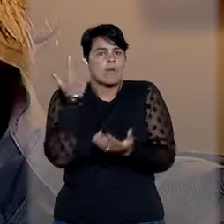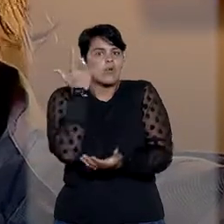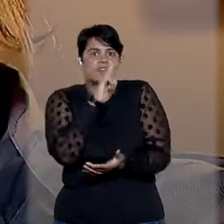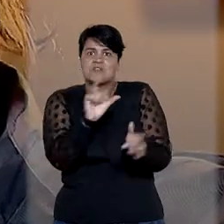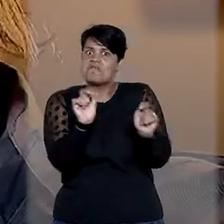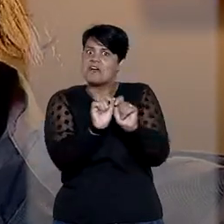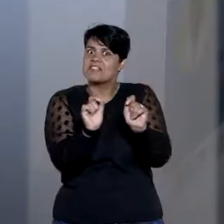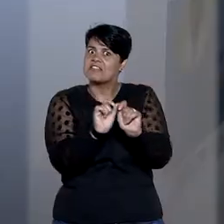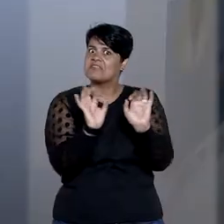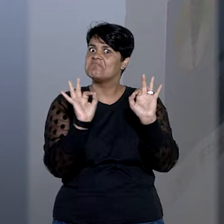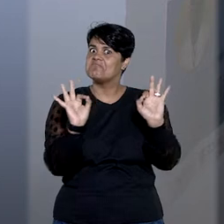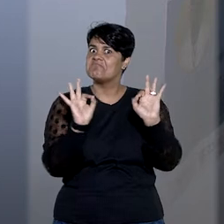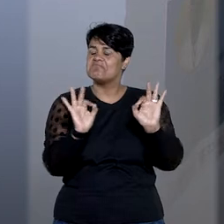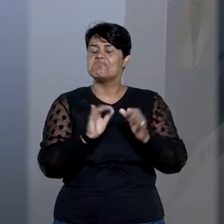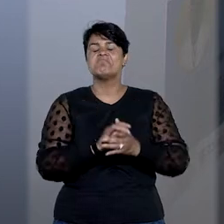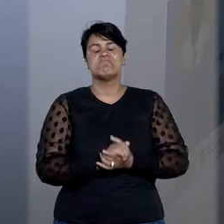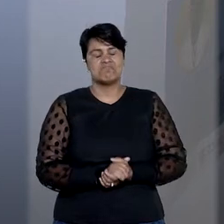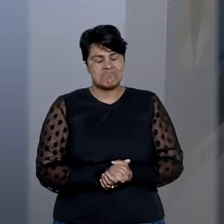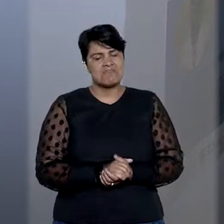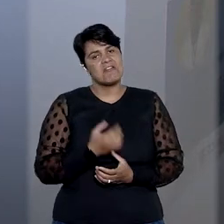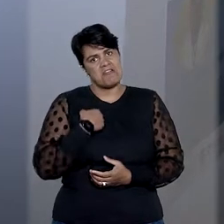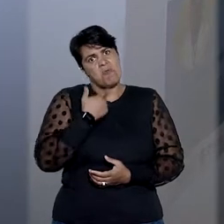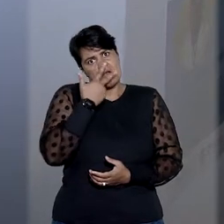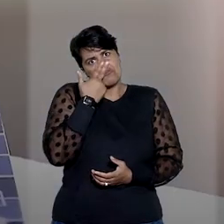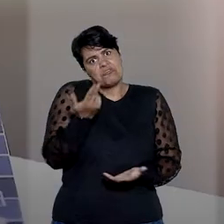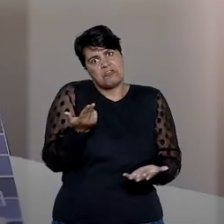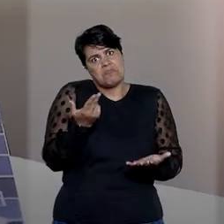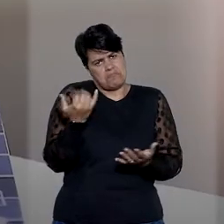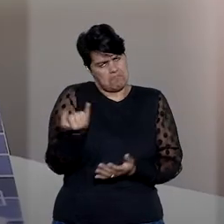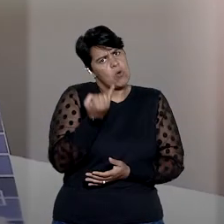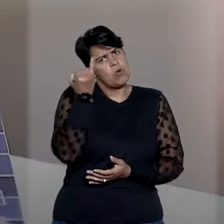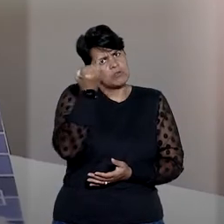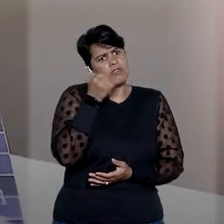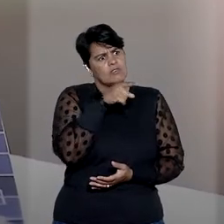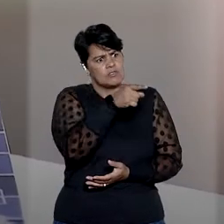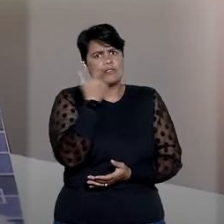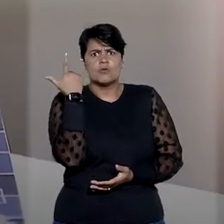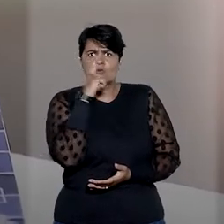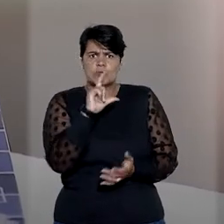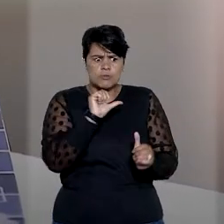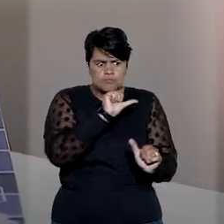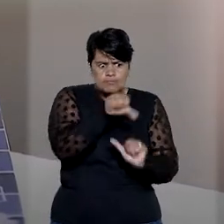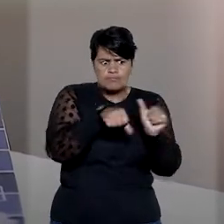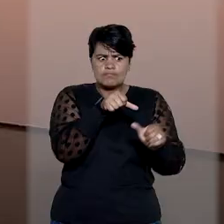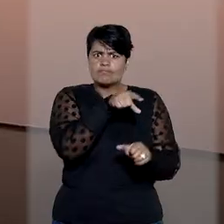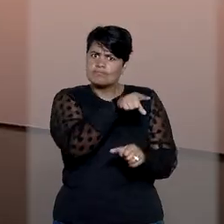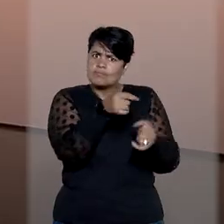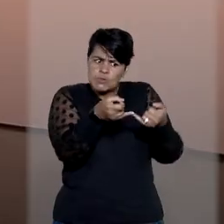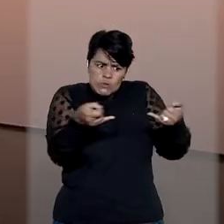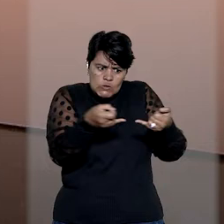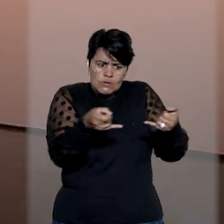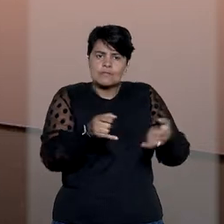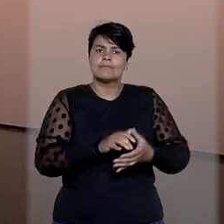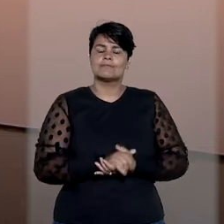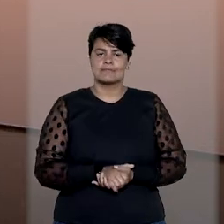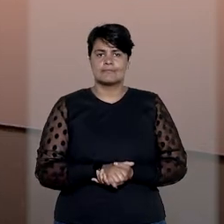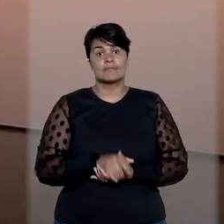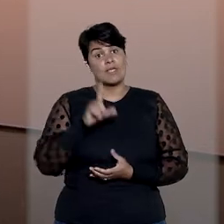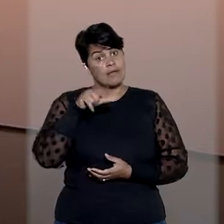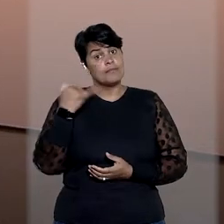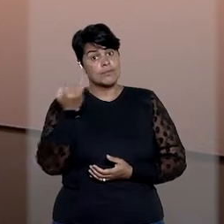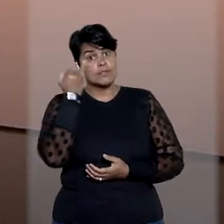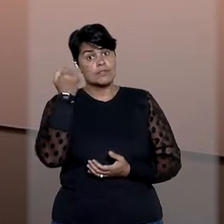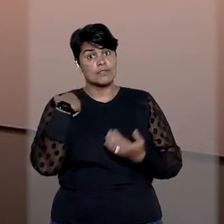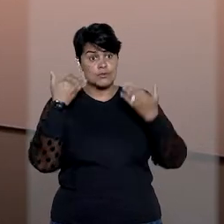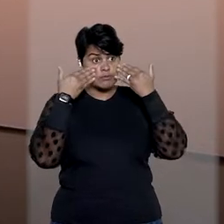fazer com aquele material. E eu achei muito importante ele dar sentido àqueles fios. É muito importante a gente mostrar a